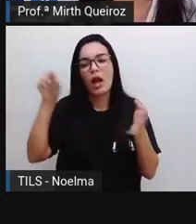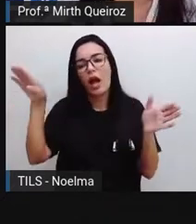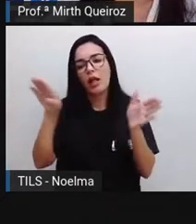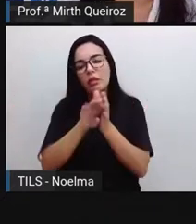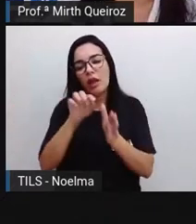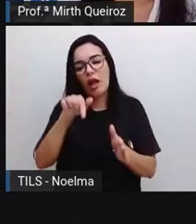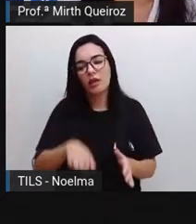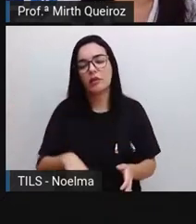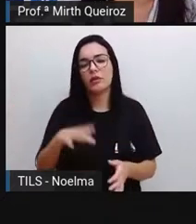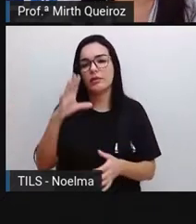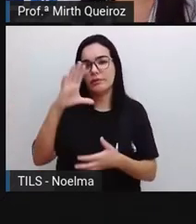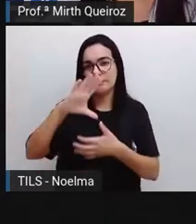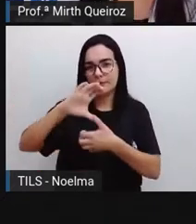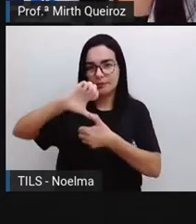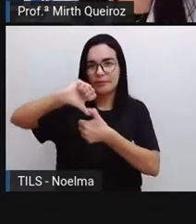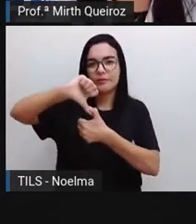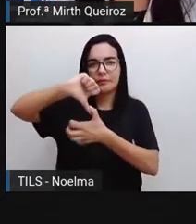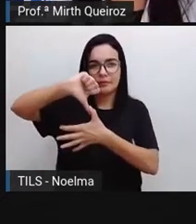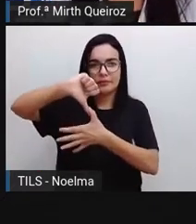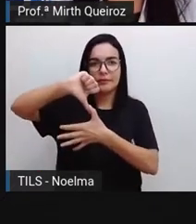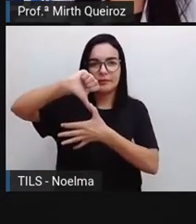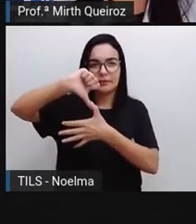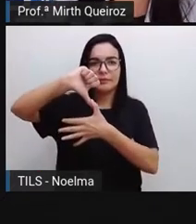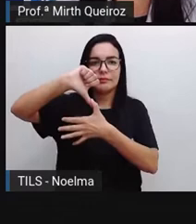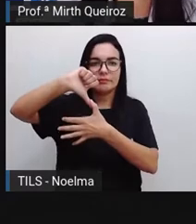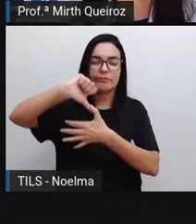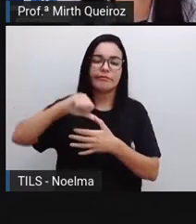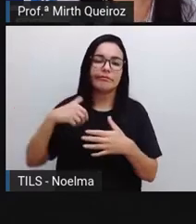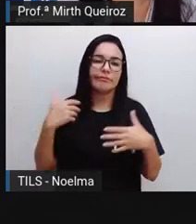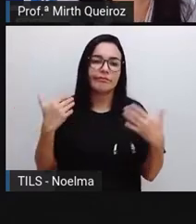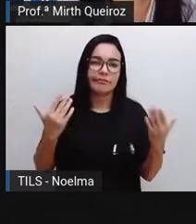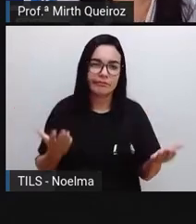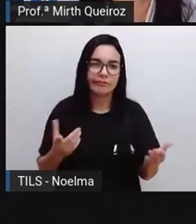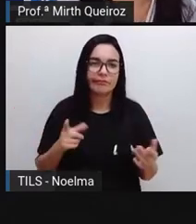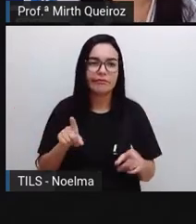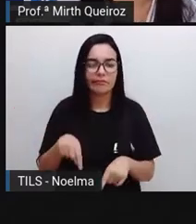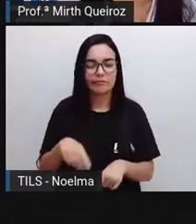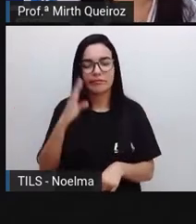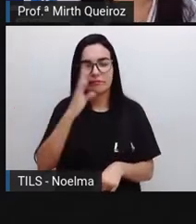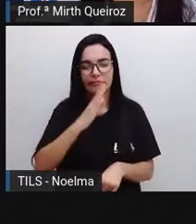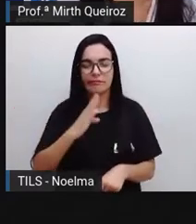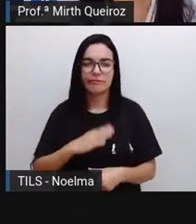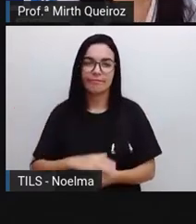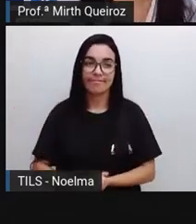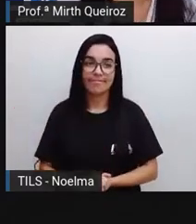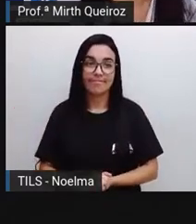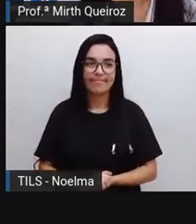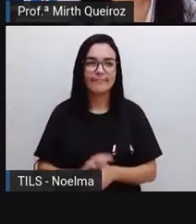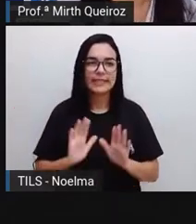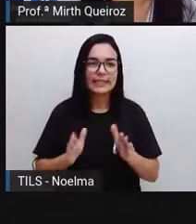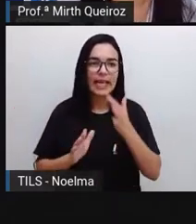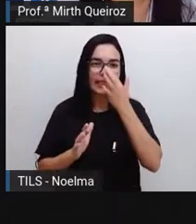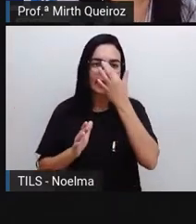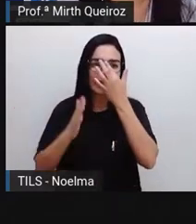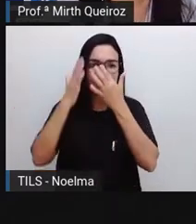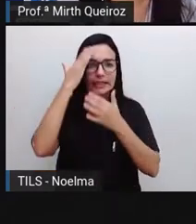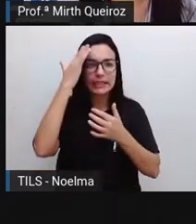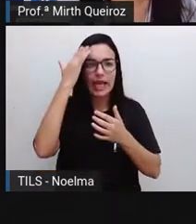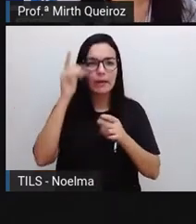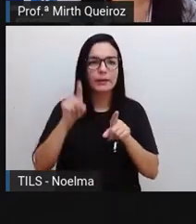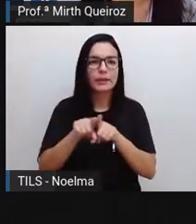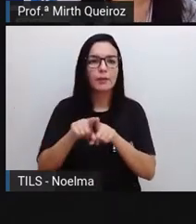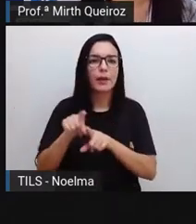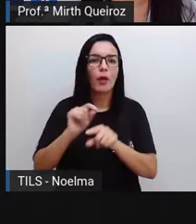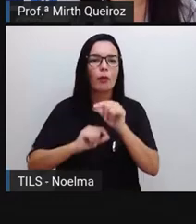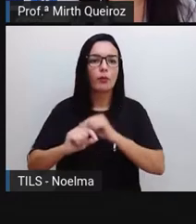ao continente americano, né, e ao Brasil. E a gente sabe também que